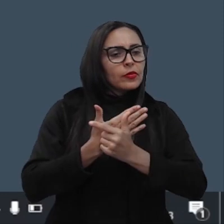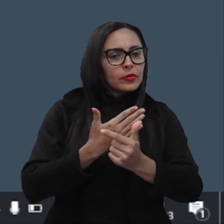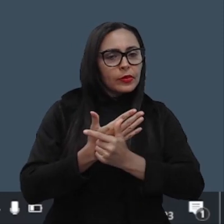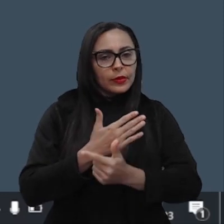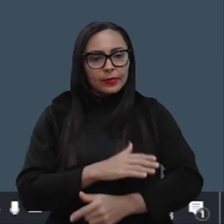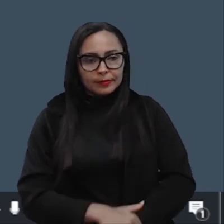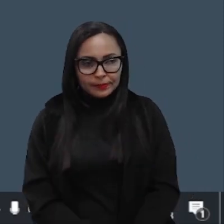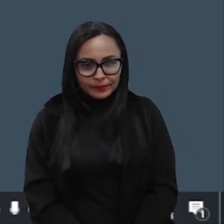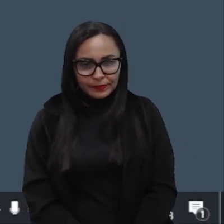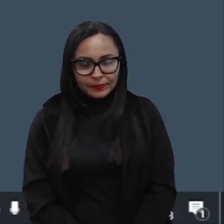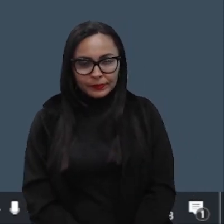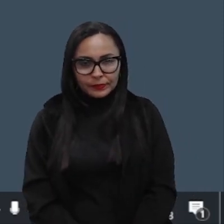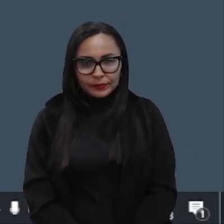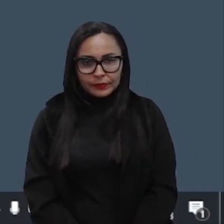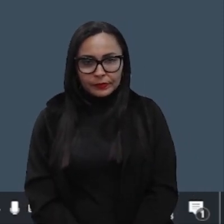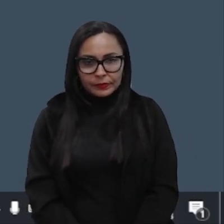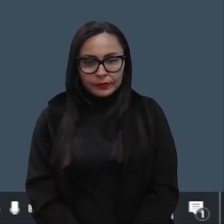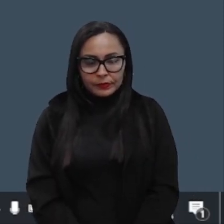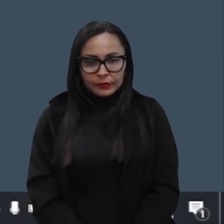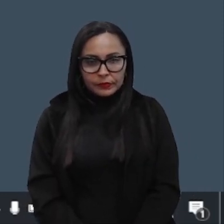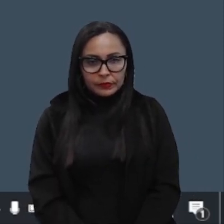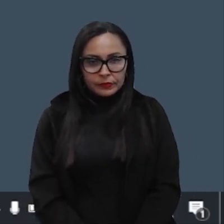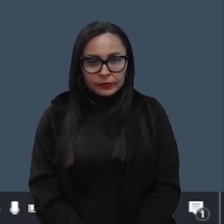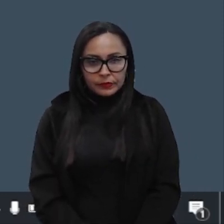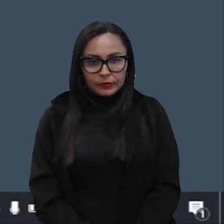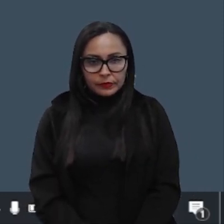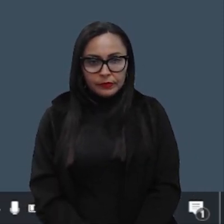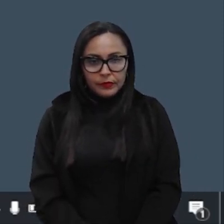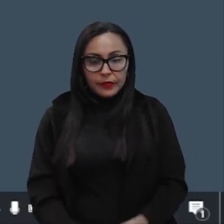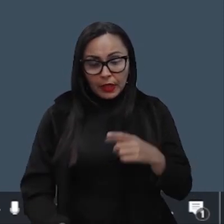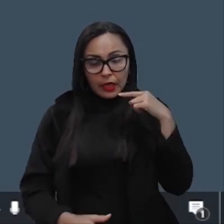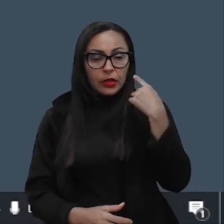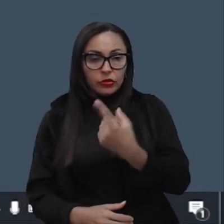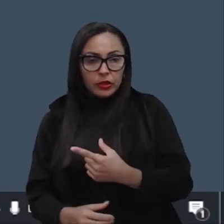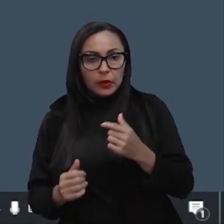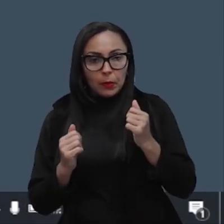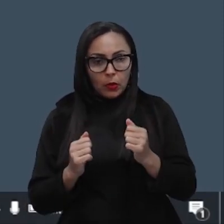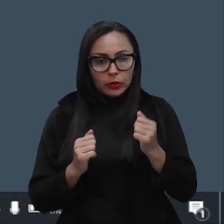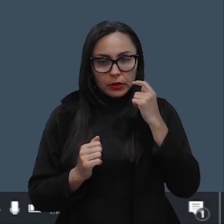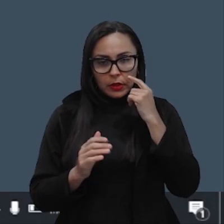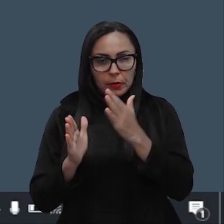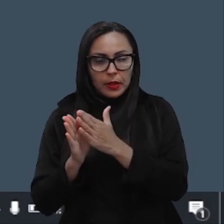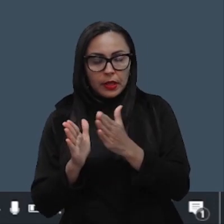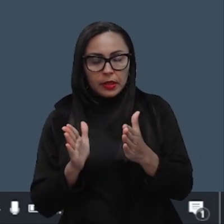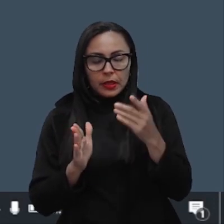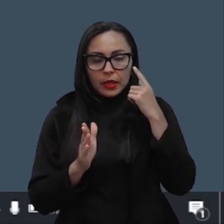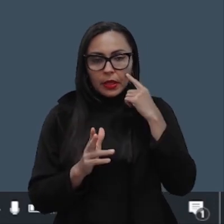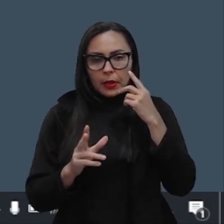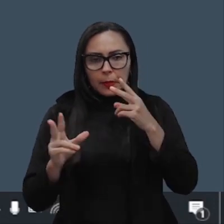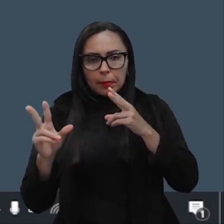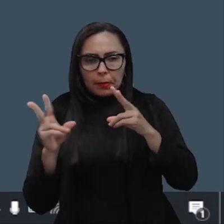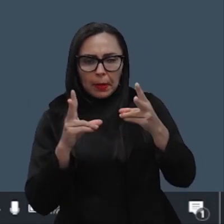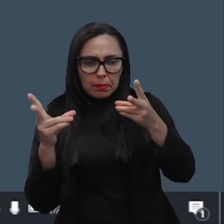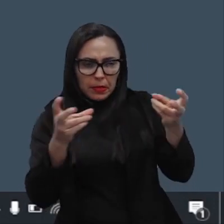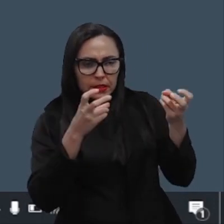Uma coisa bem básica que a vai fazer nesse momento Só para ver se está funcionando direitinho, né